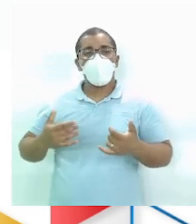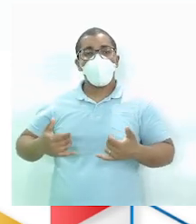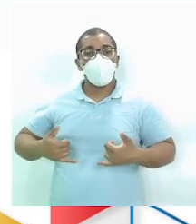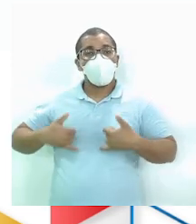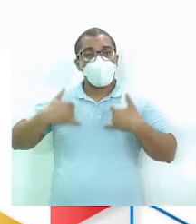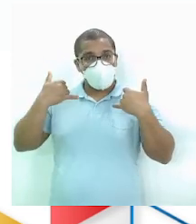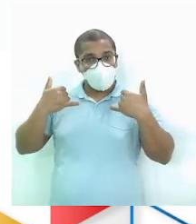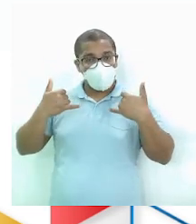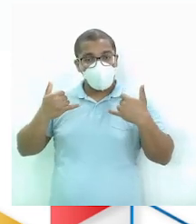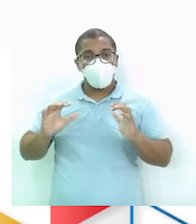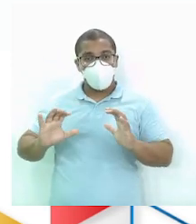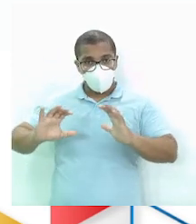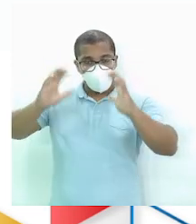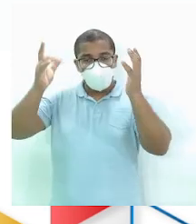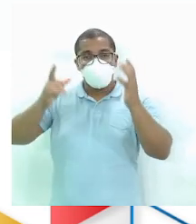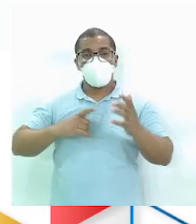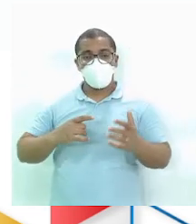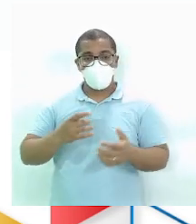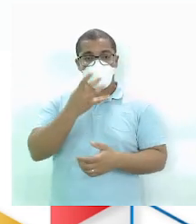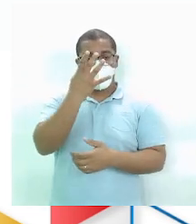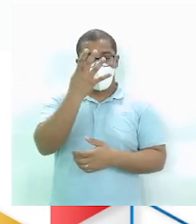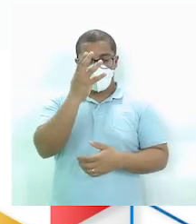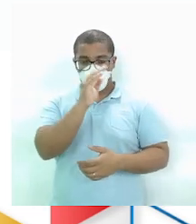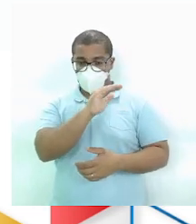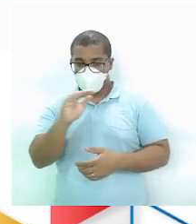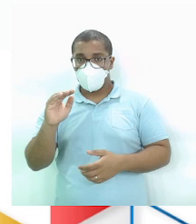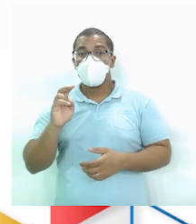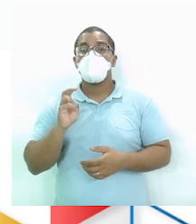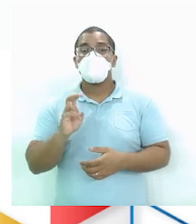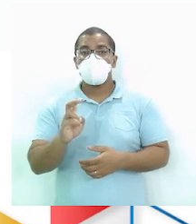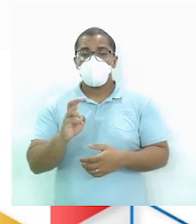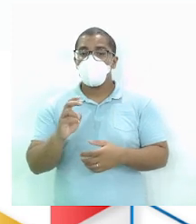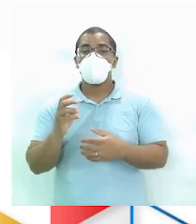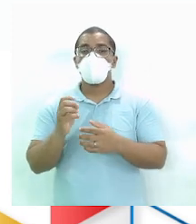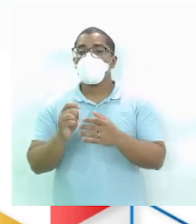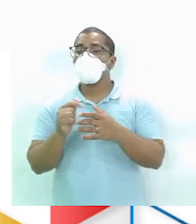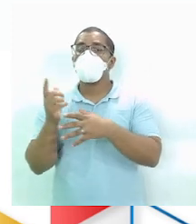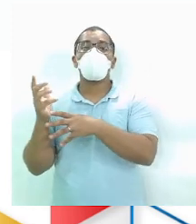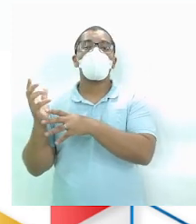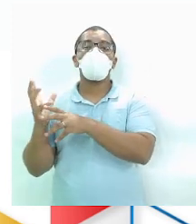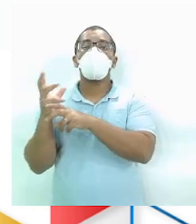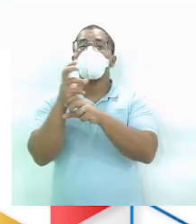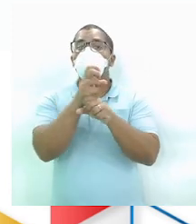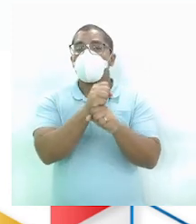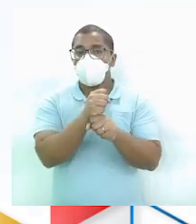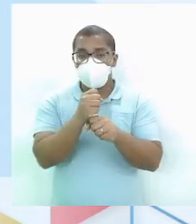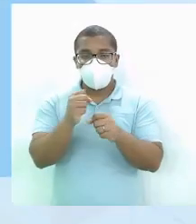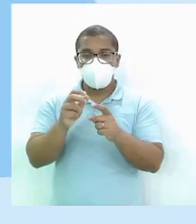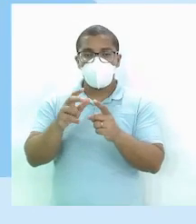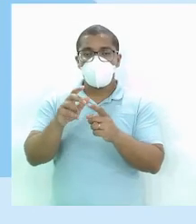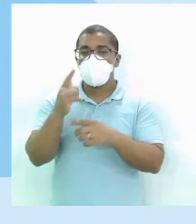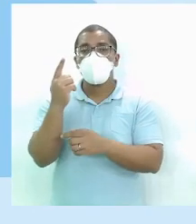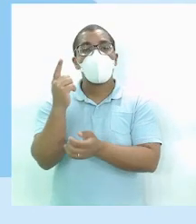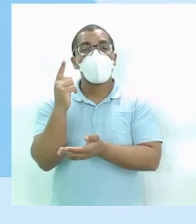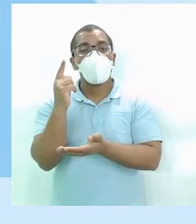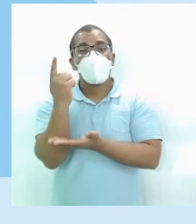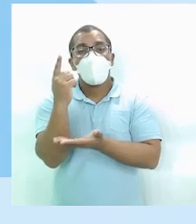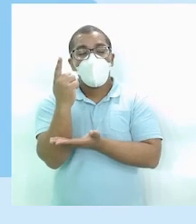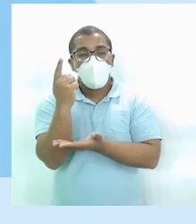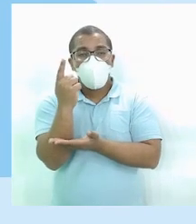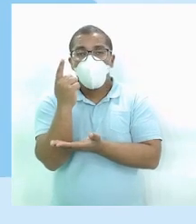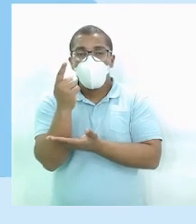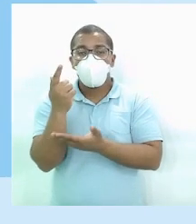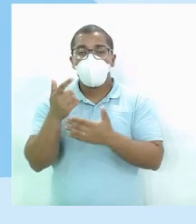Quatro quintos Dessa quantidade Quantas garrafas Foram consumidos? Olha Presta atenção Toda vez que ele